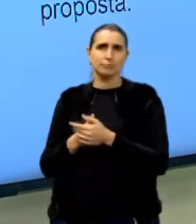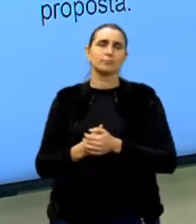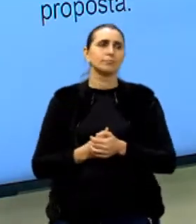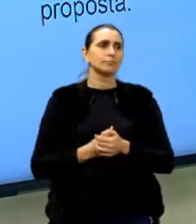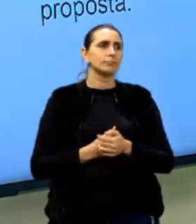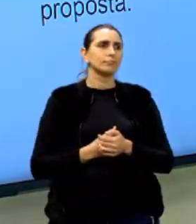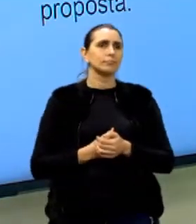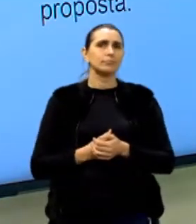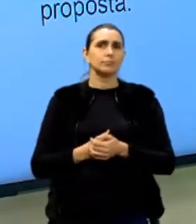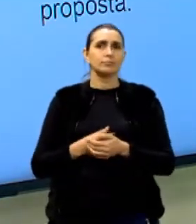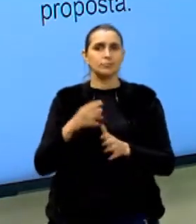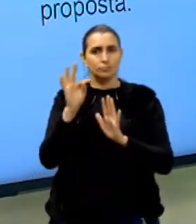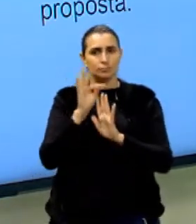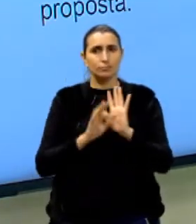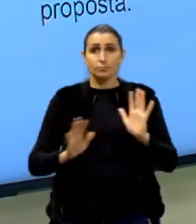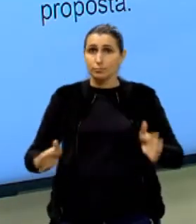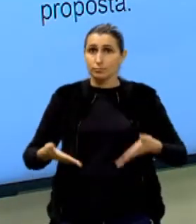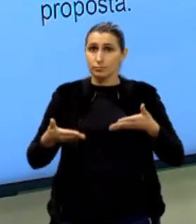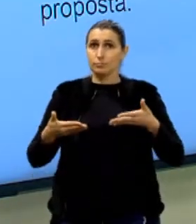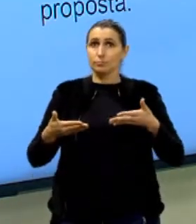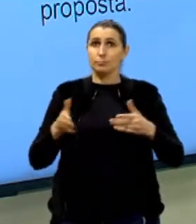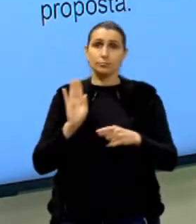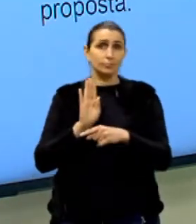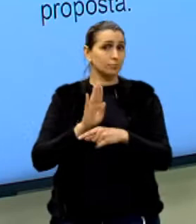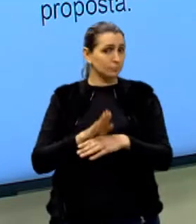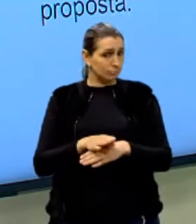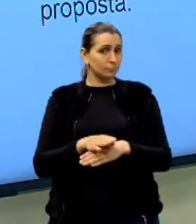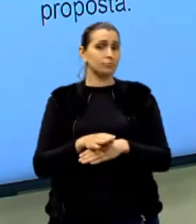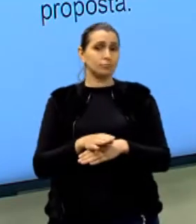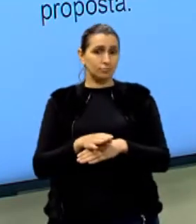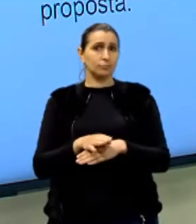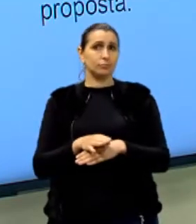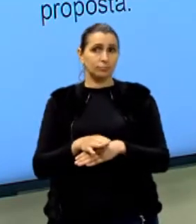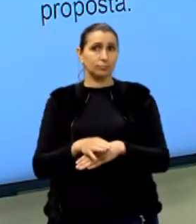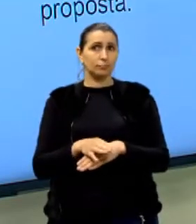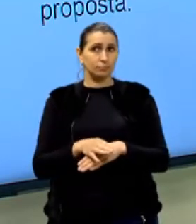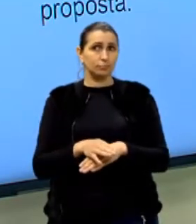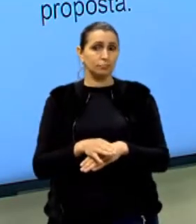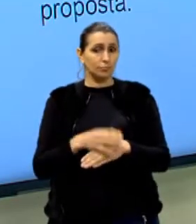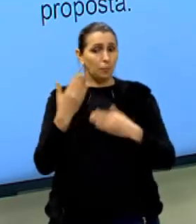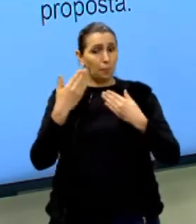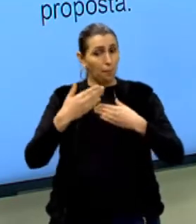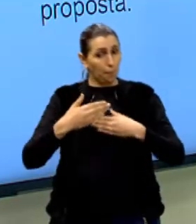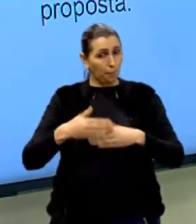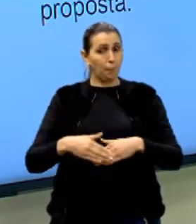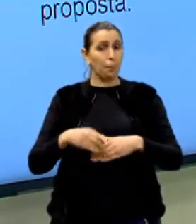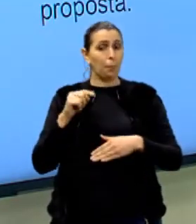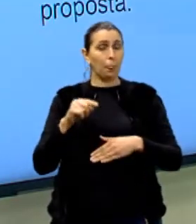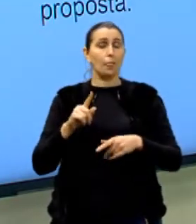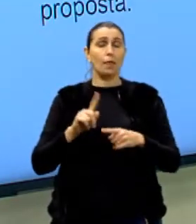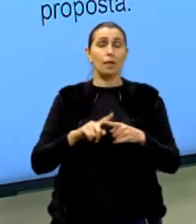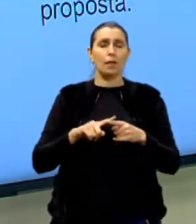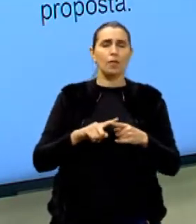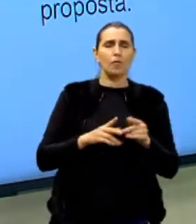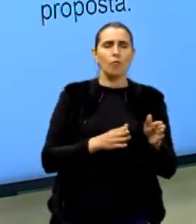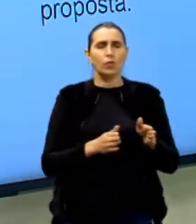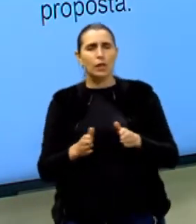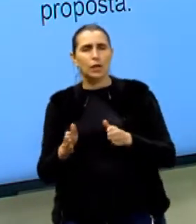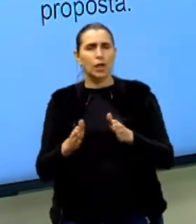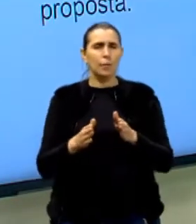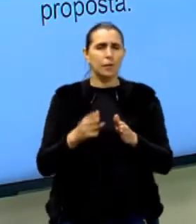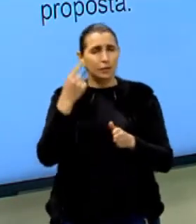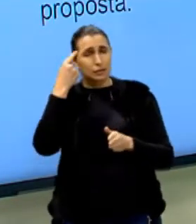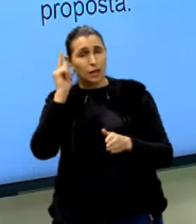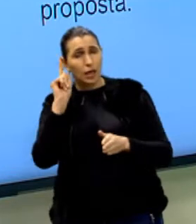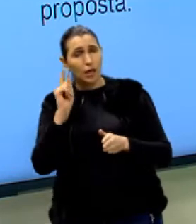O texto motivador vai ajudar isso, tá? O texto motivador que é o que compõe a prova lá. Porque ele vai dar caminhos, tá?